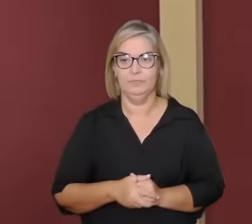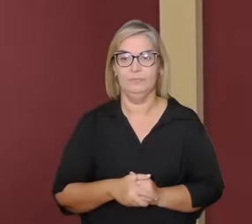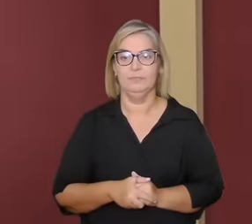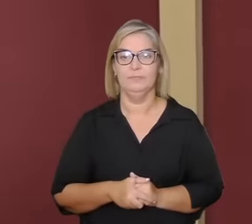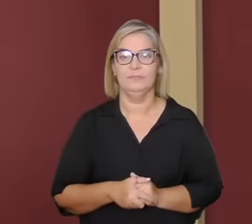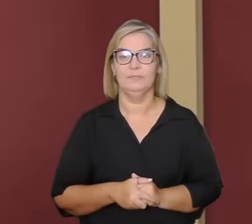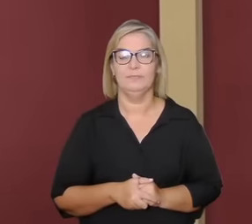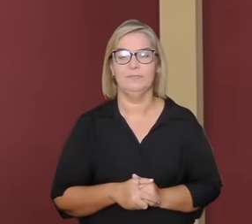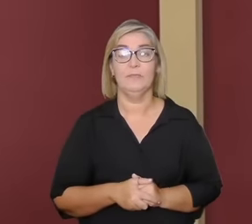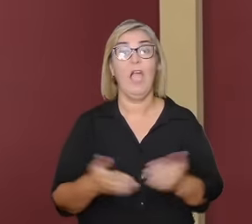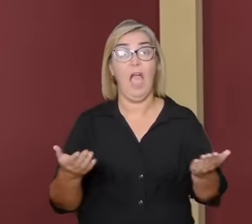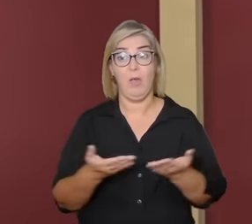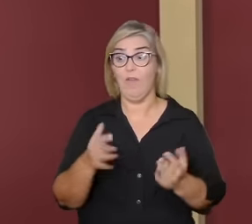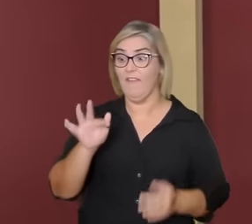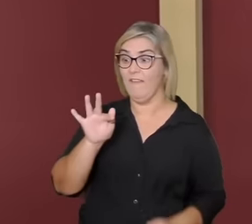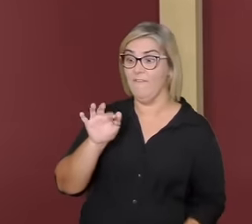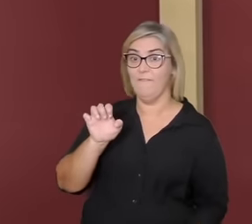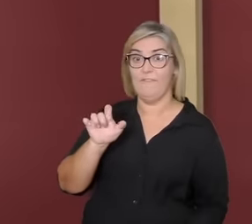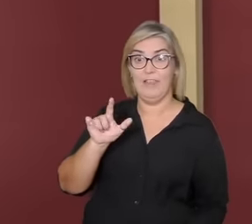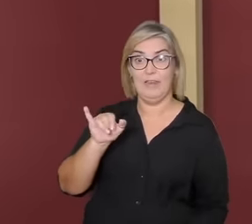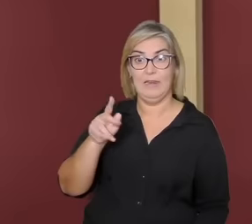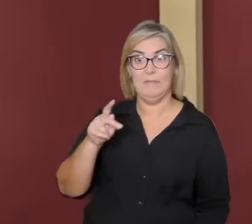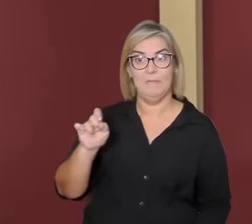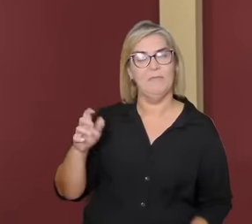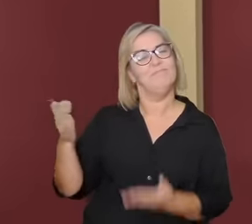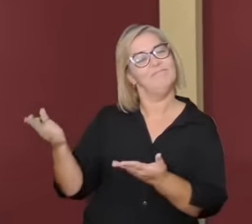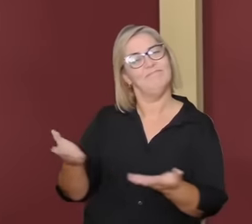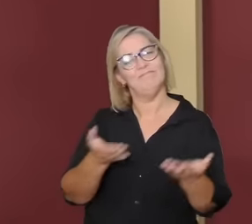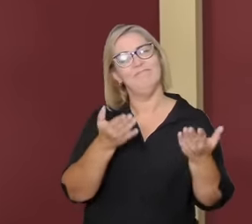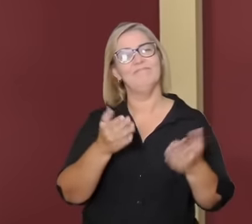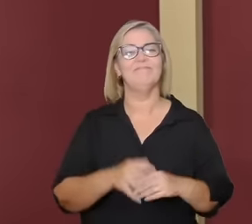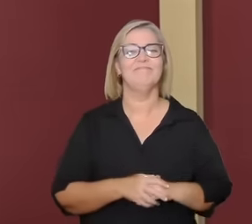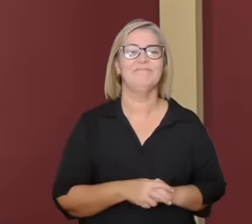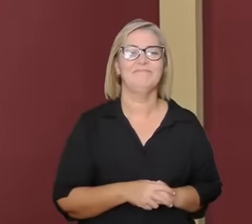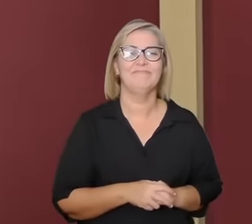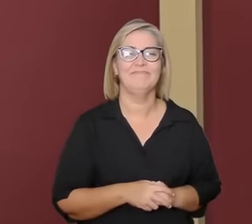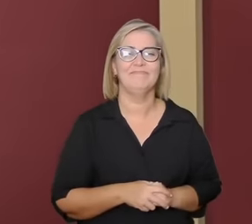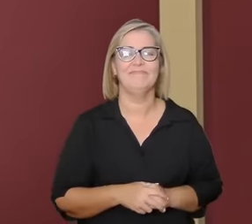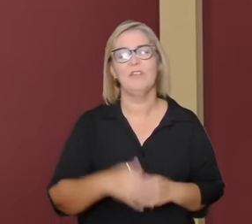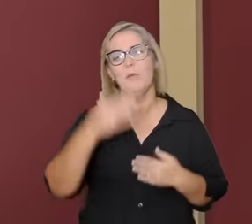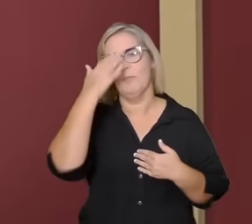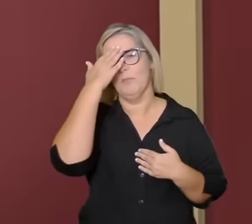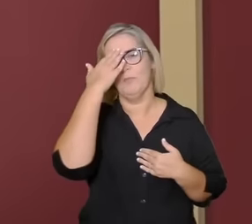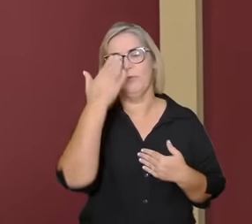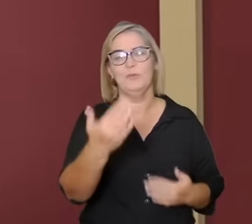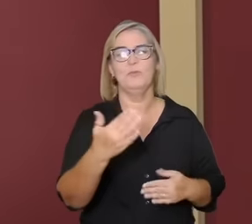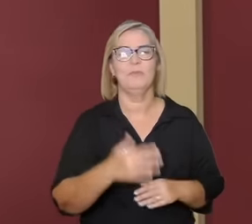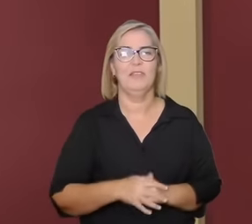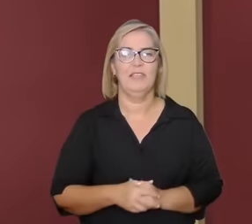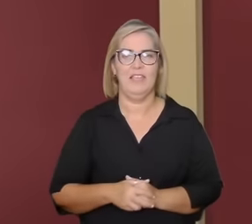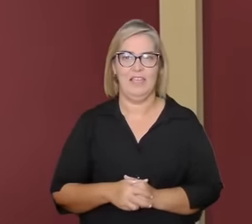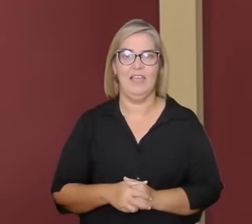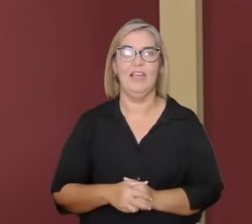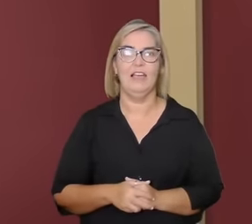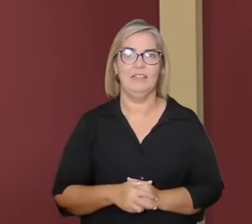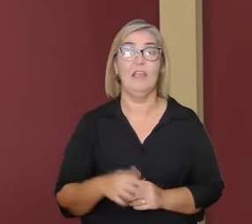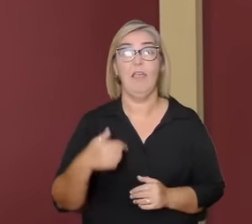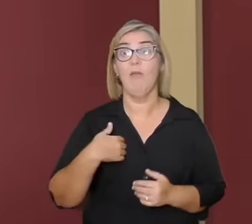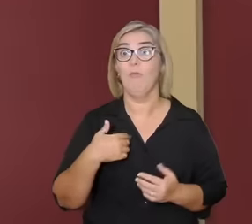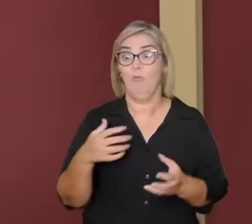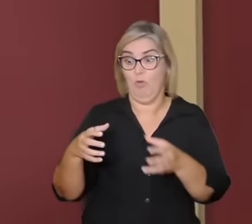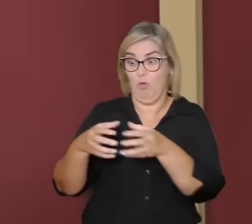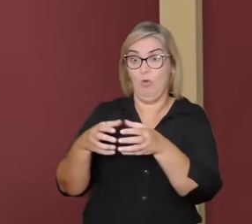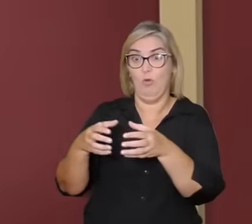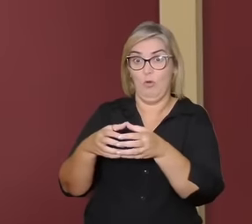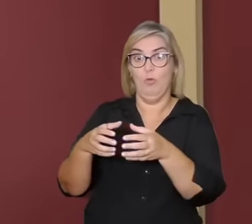agora eu passo para o Felipe Felipe por favor querido contigo muito obrigado vou agradecer em nome da equipe da CPFL em